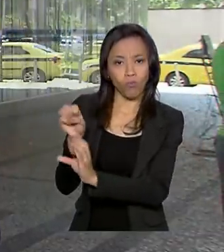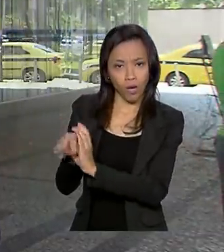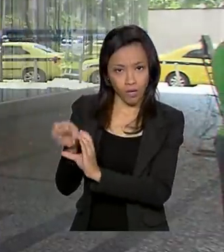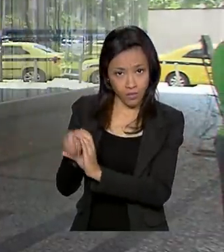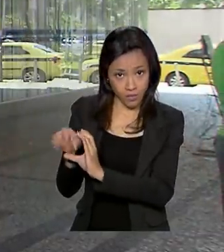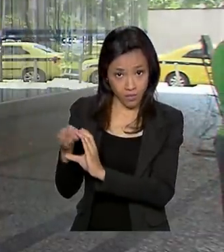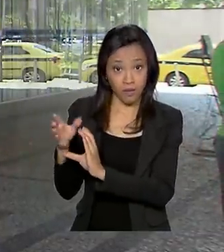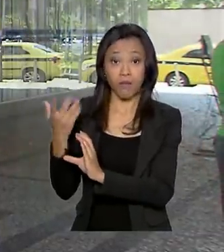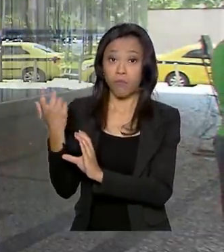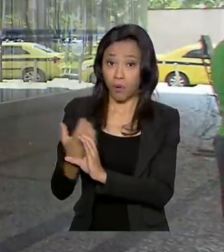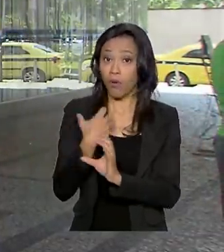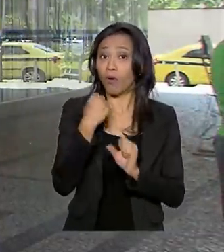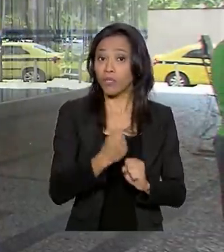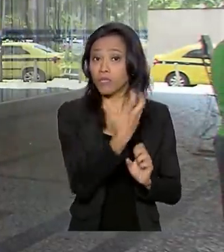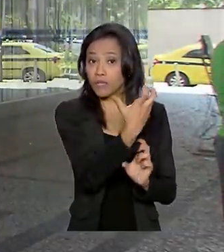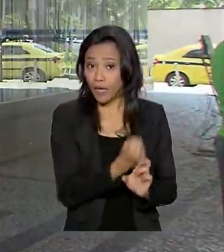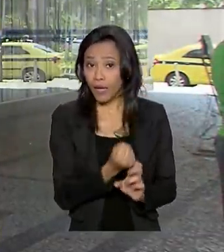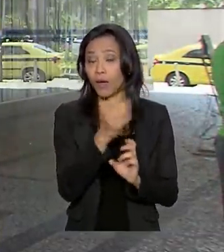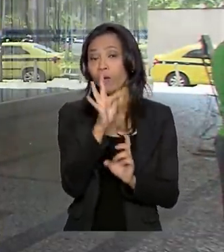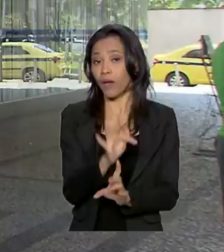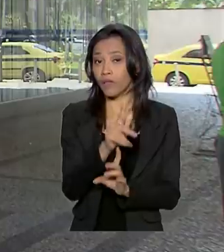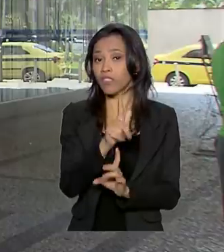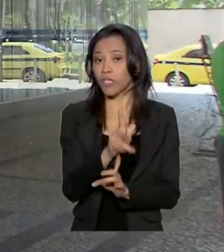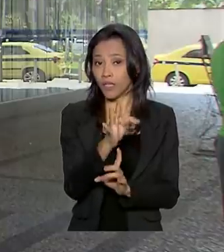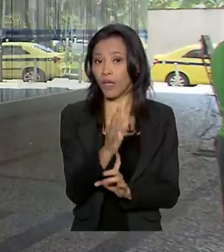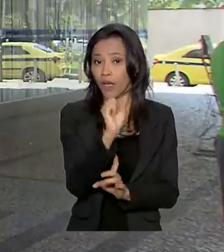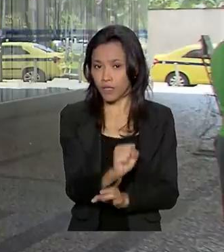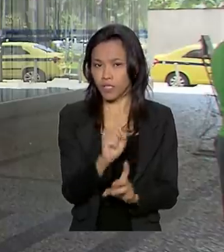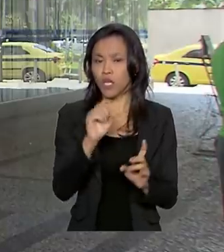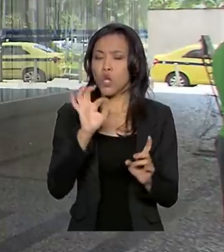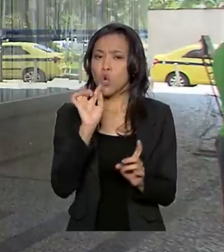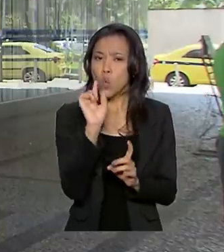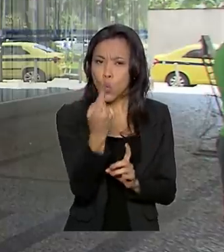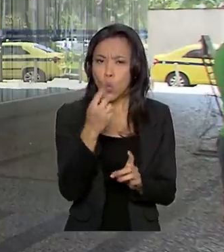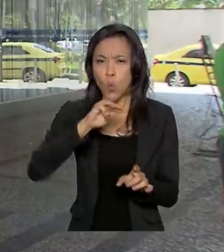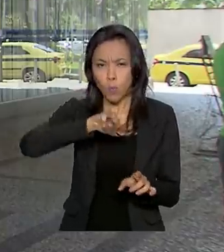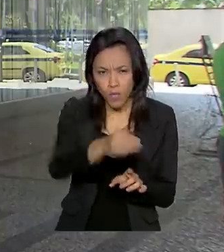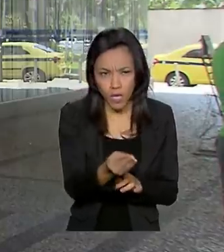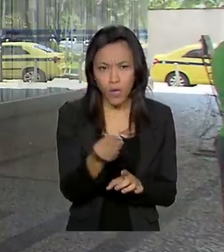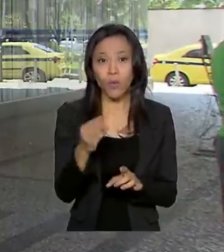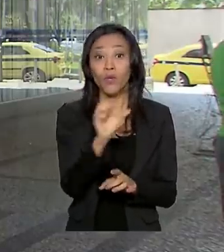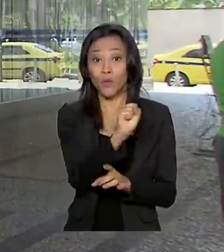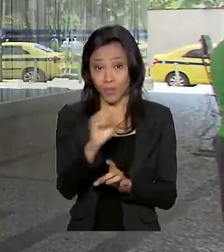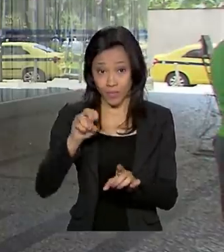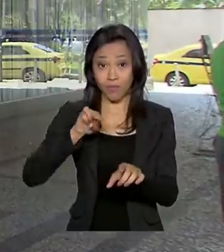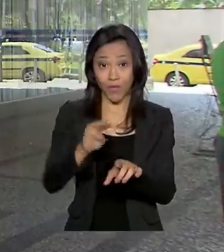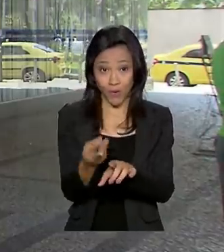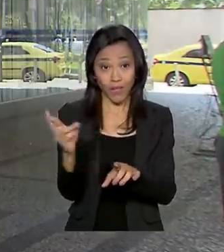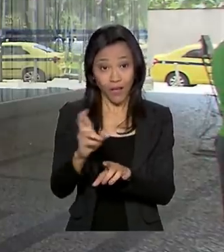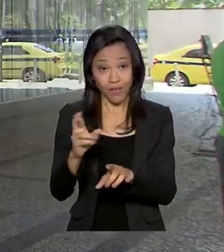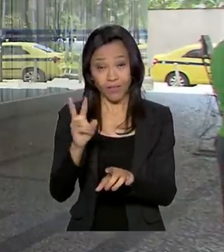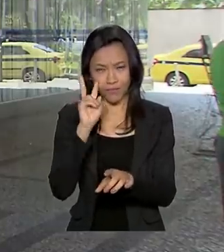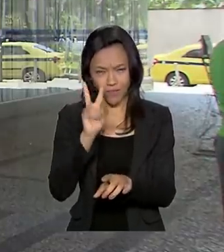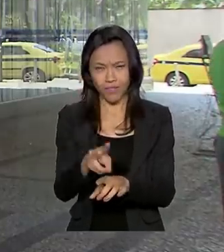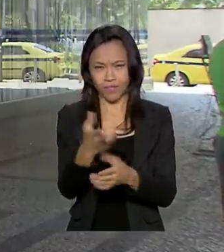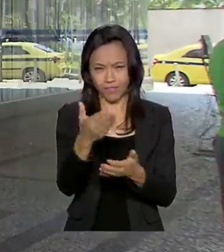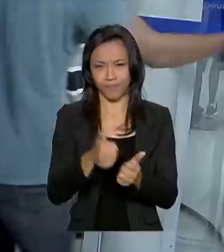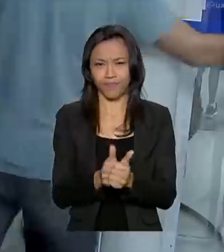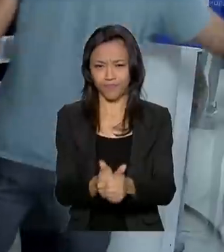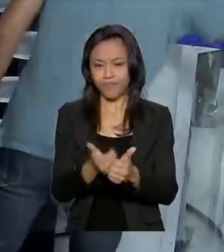do FGTS. A medida deve injetar R 1,8 bilhão na economia. Veja na reportagem.